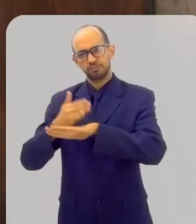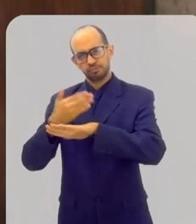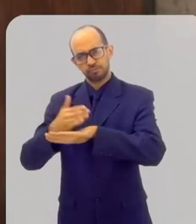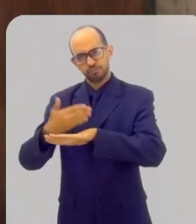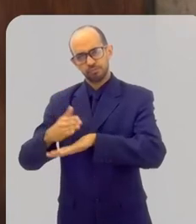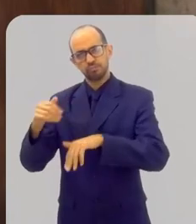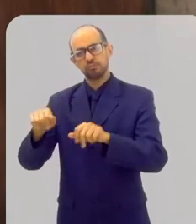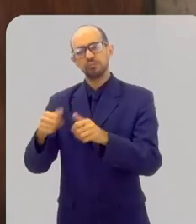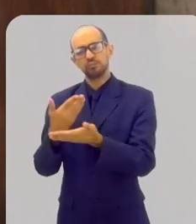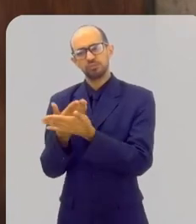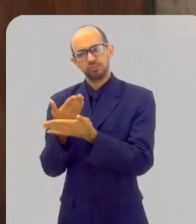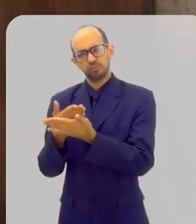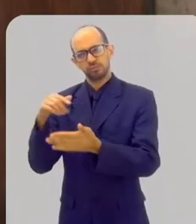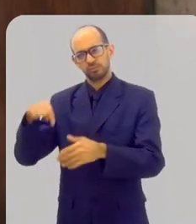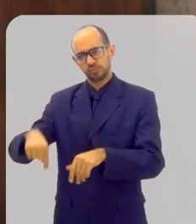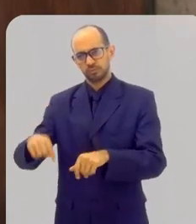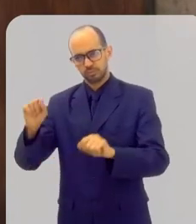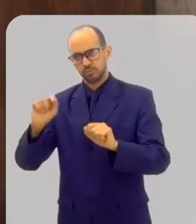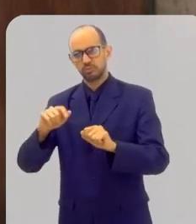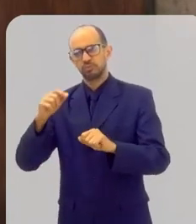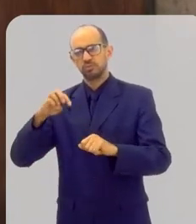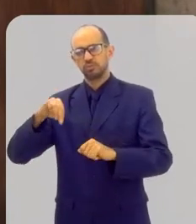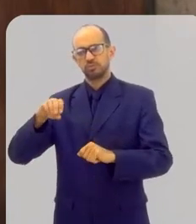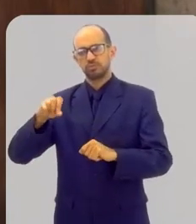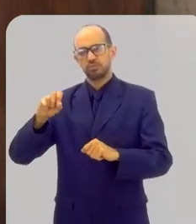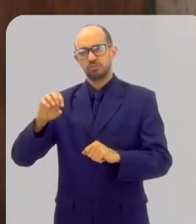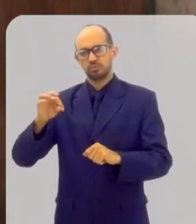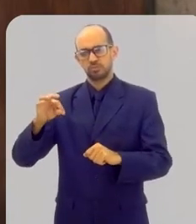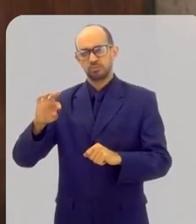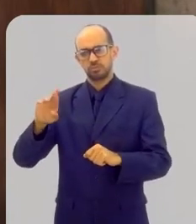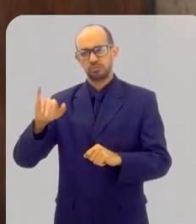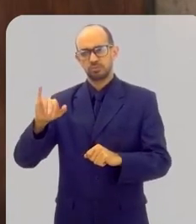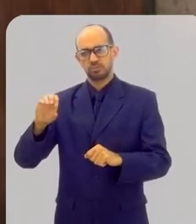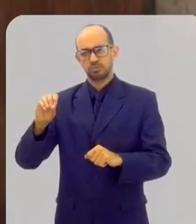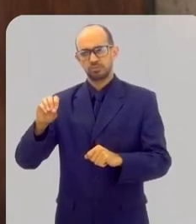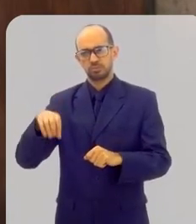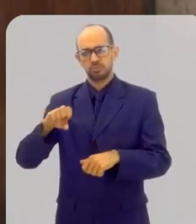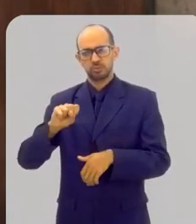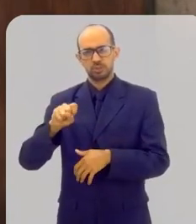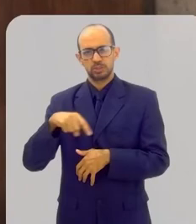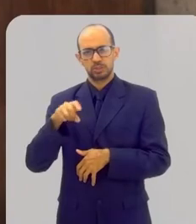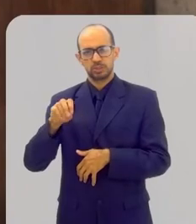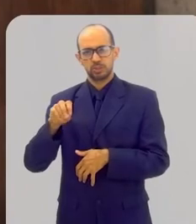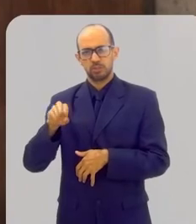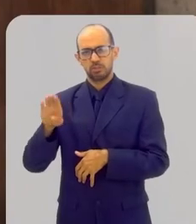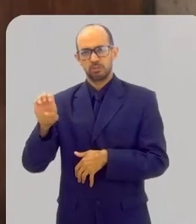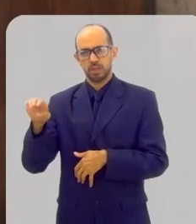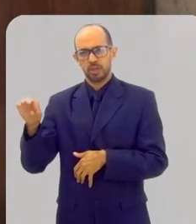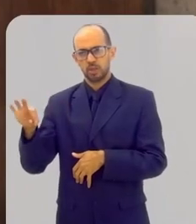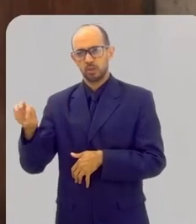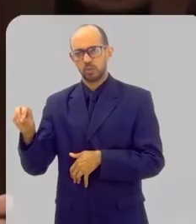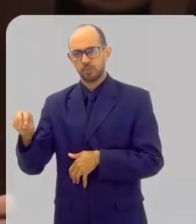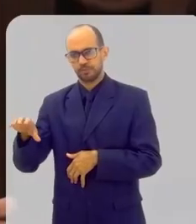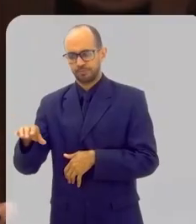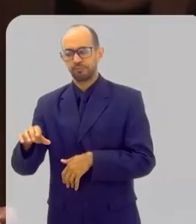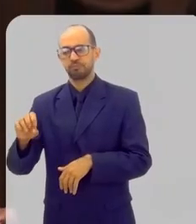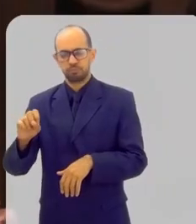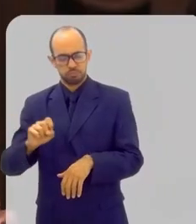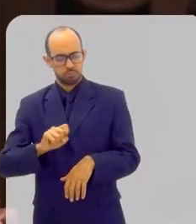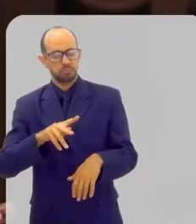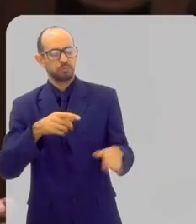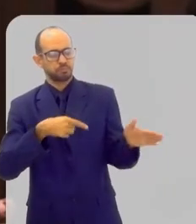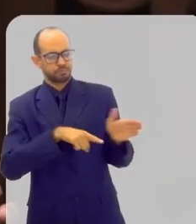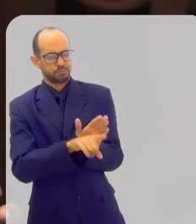formação aqui, estuda teologia, inclusive, no Mosteiro de São Bento, onde ele faz a formação teológica dele. Só uma